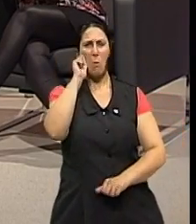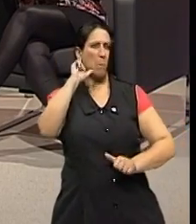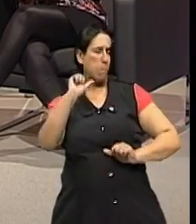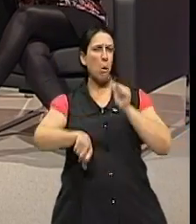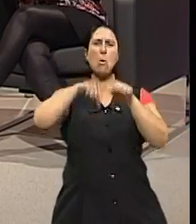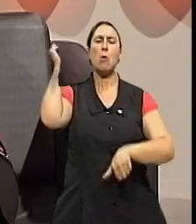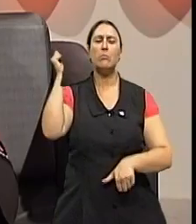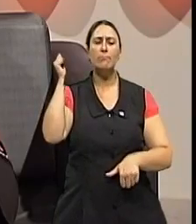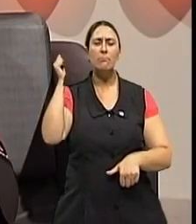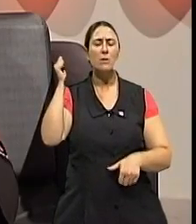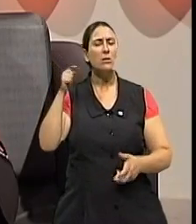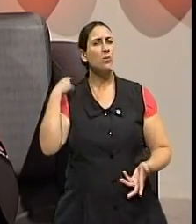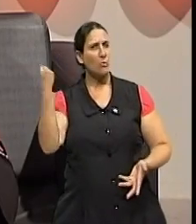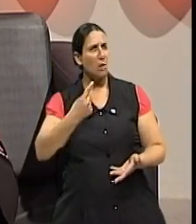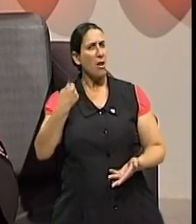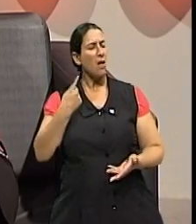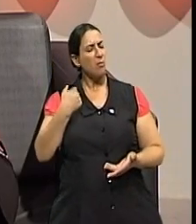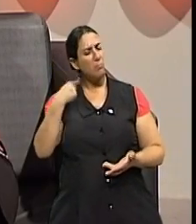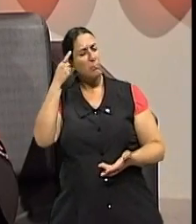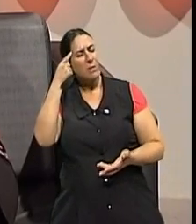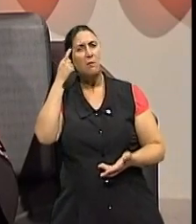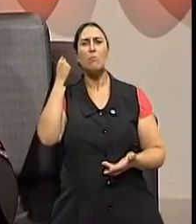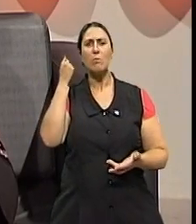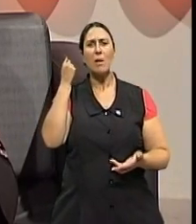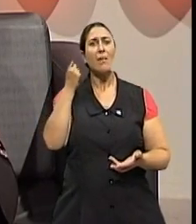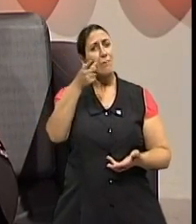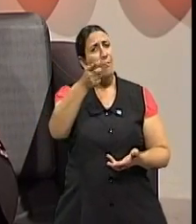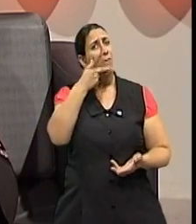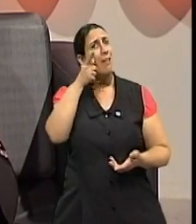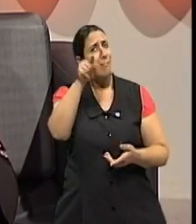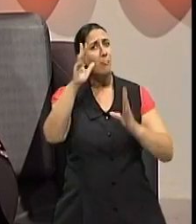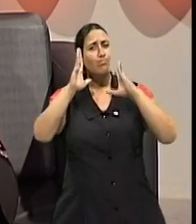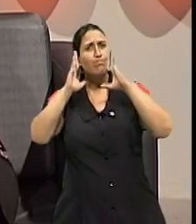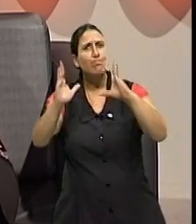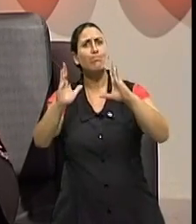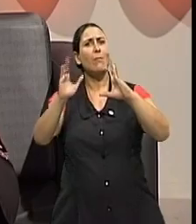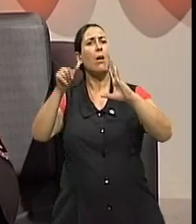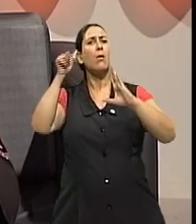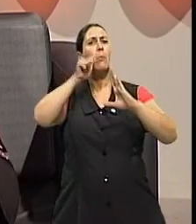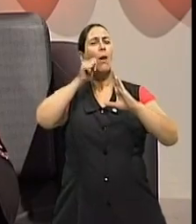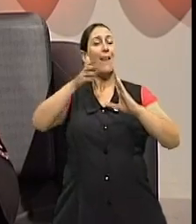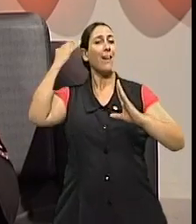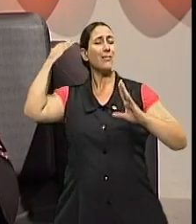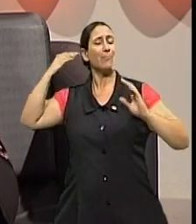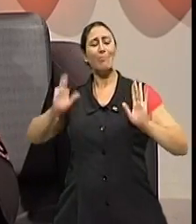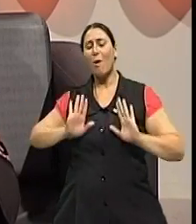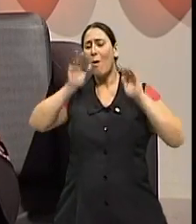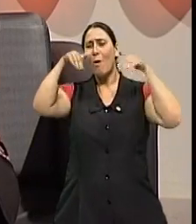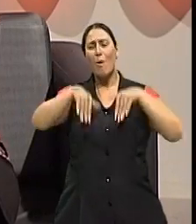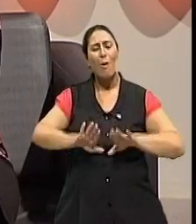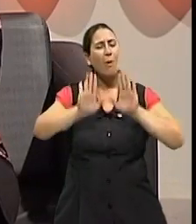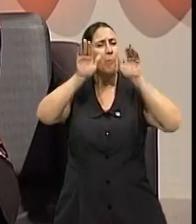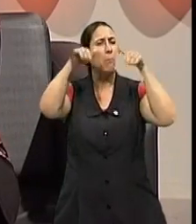situando aqui, me chama a atenção isso, porque nós estamos falando exatamente desse ponto nevrálgico. Dessa mulher saber que ela se modifica na menopausa,